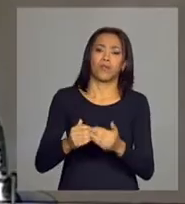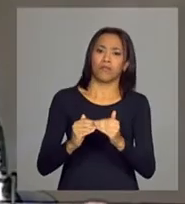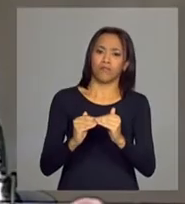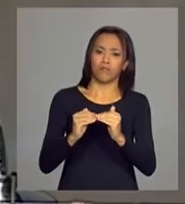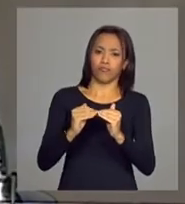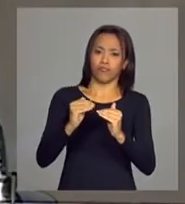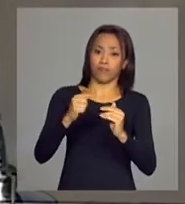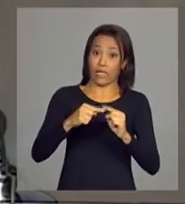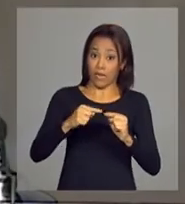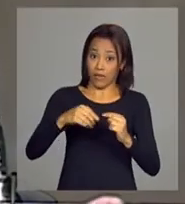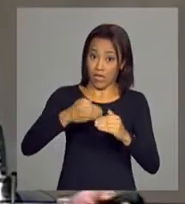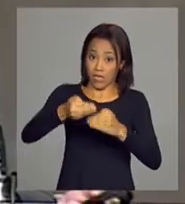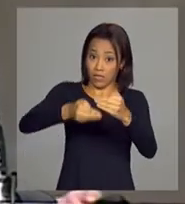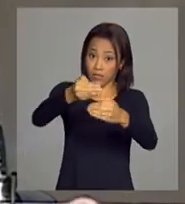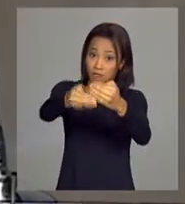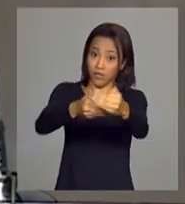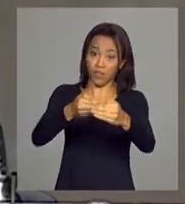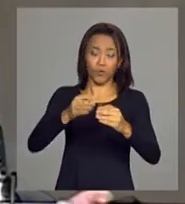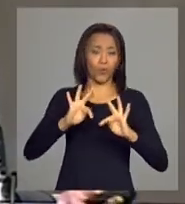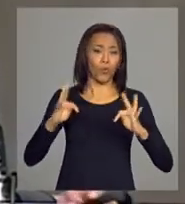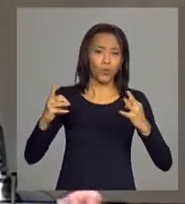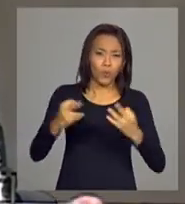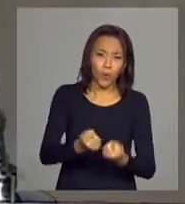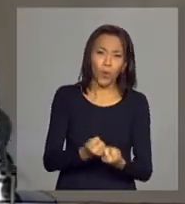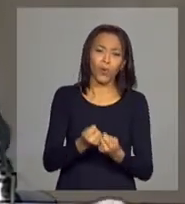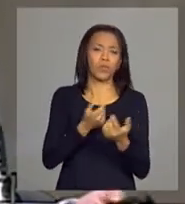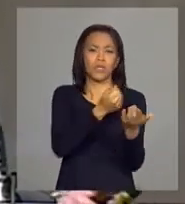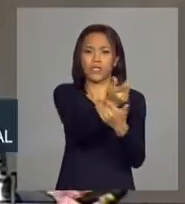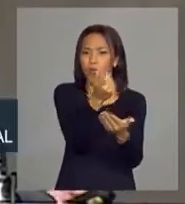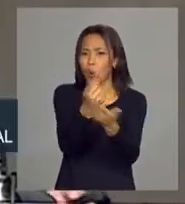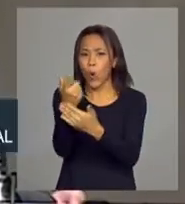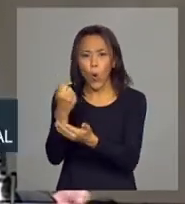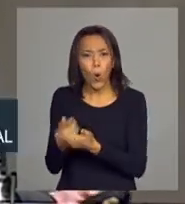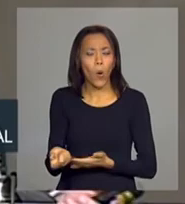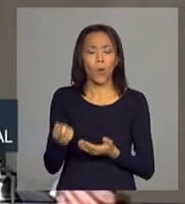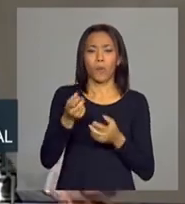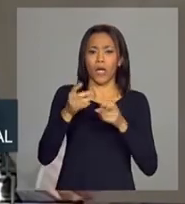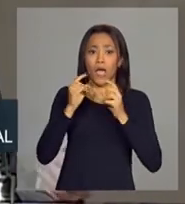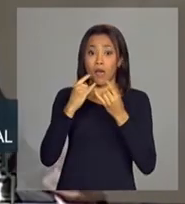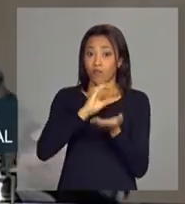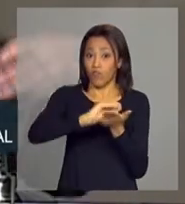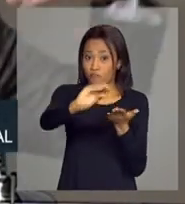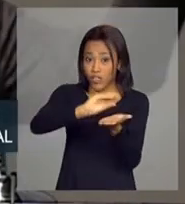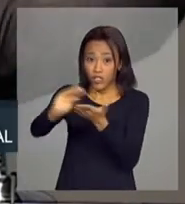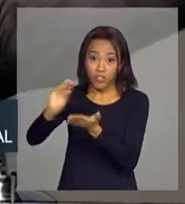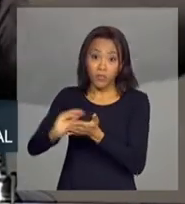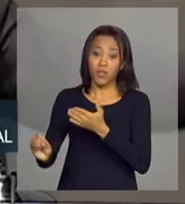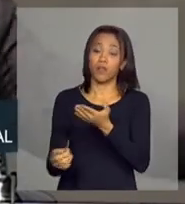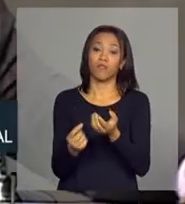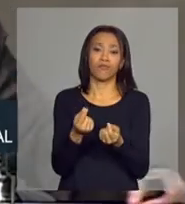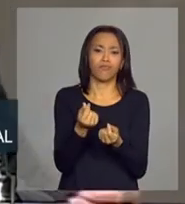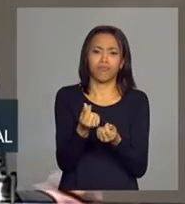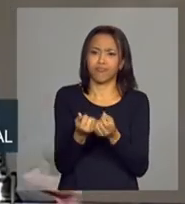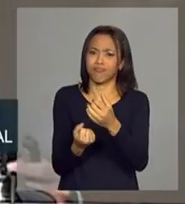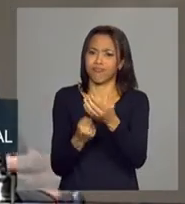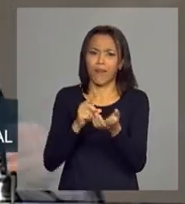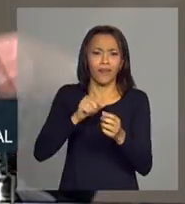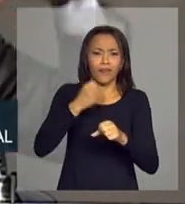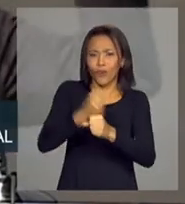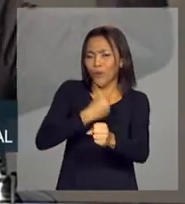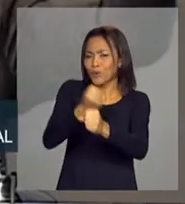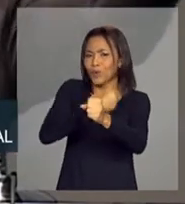com todo o efeito dinâmico em termos de consumo, atração de investimentos, associado a fortes investimentos em